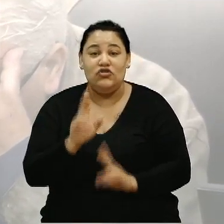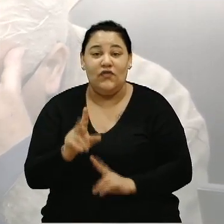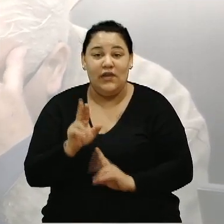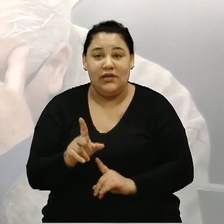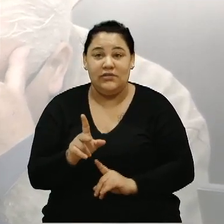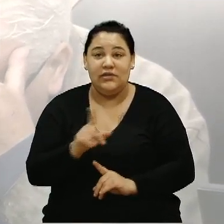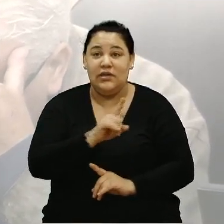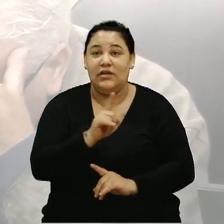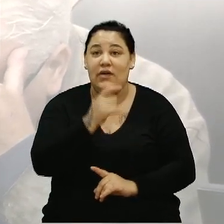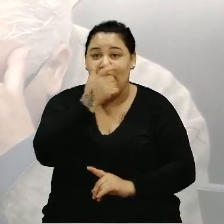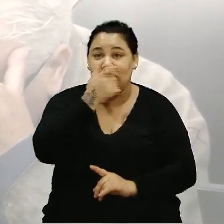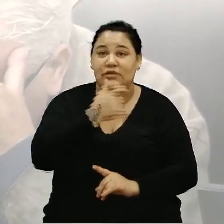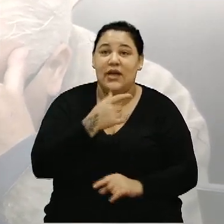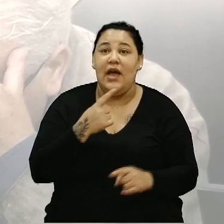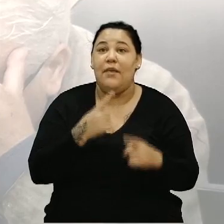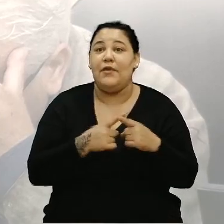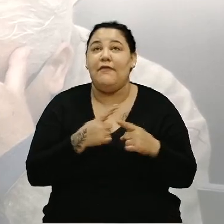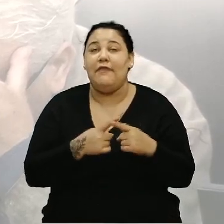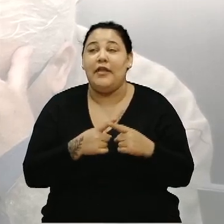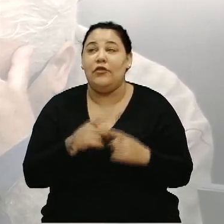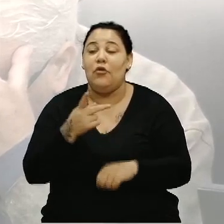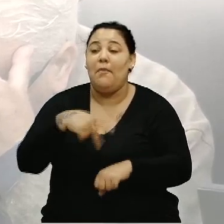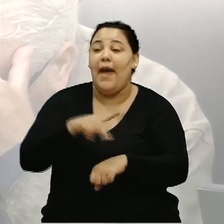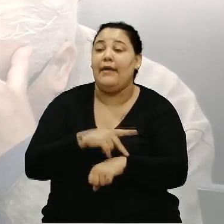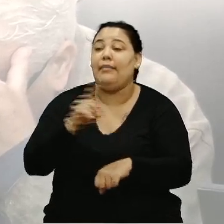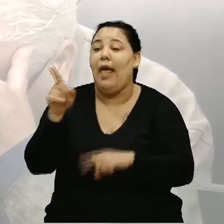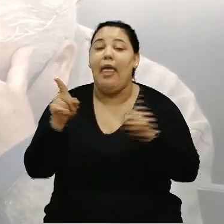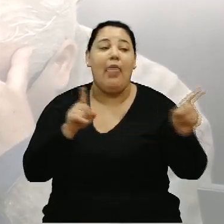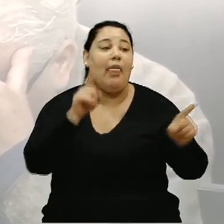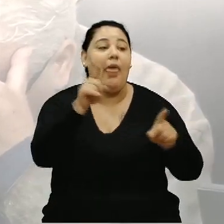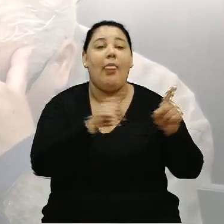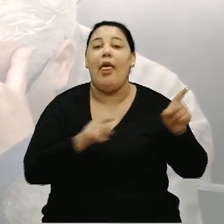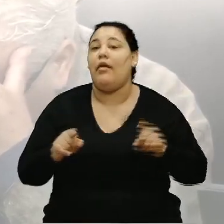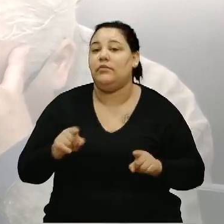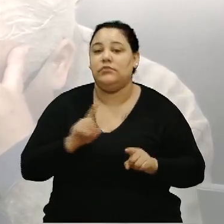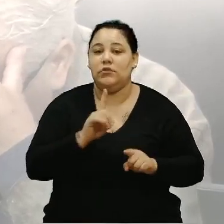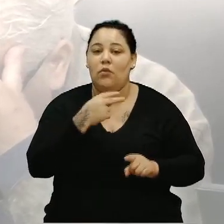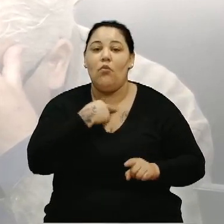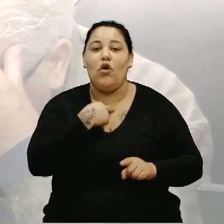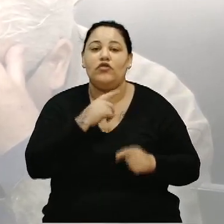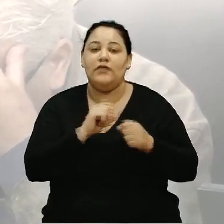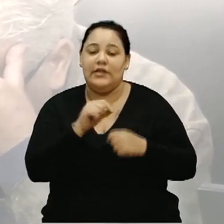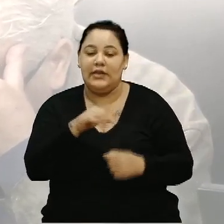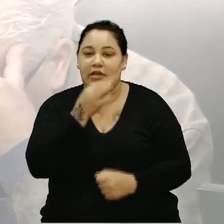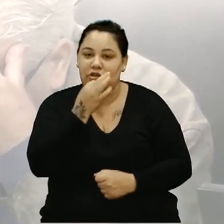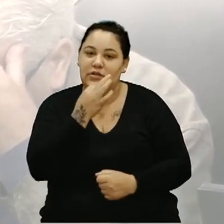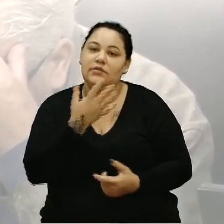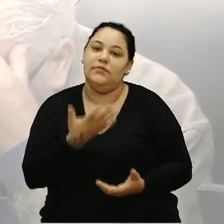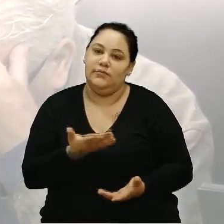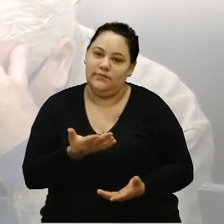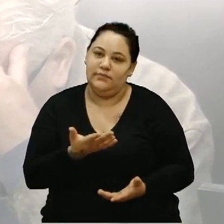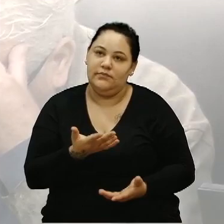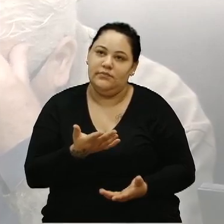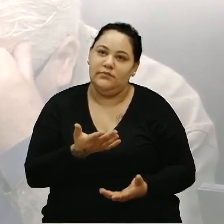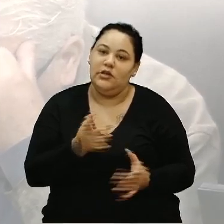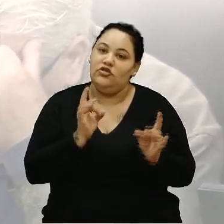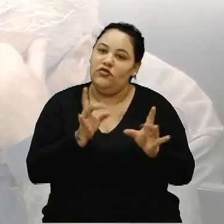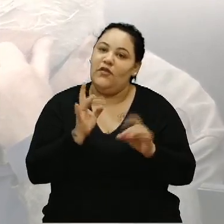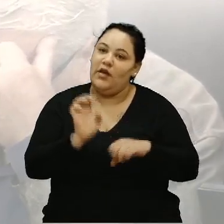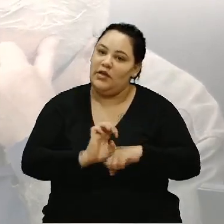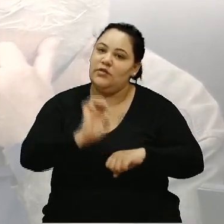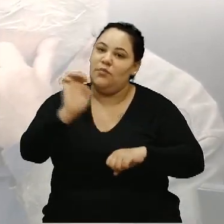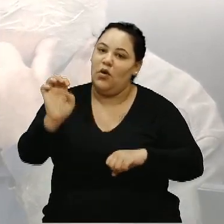não ficar achando porque é feito na Holanda, porque é feito na China, que não pode ser feito em Caxias. Pelo contrário, a gente exporta muita coisa daqui para o mundo,